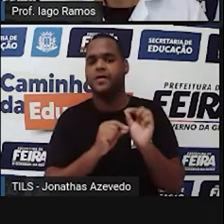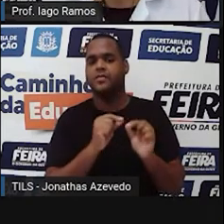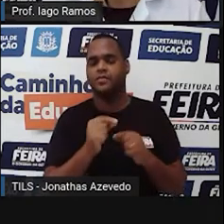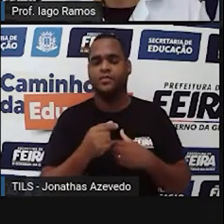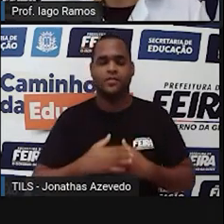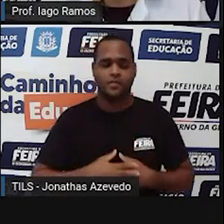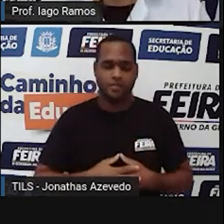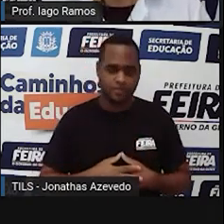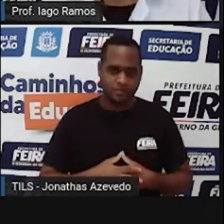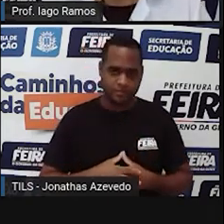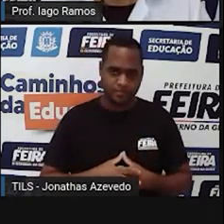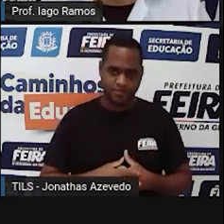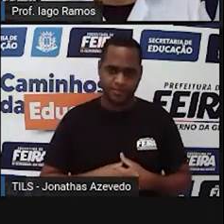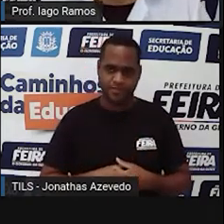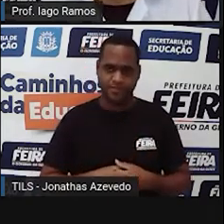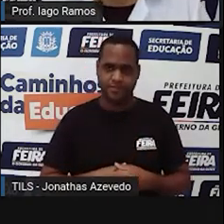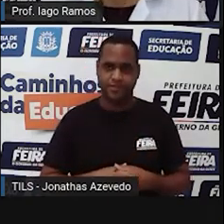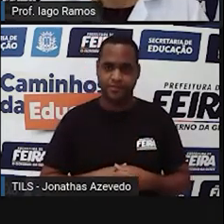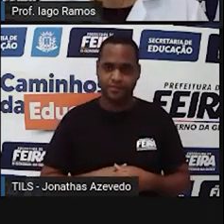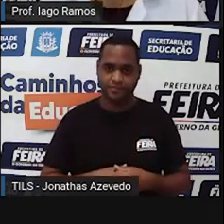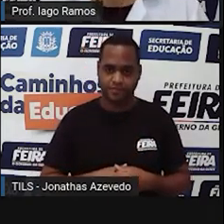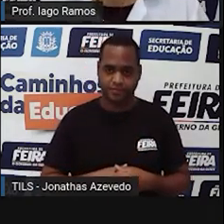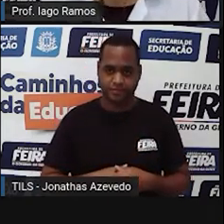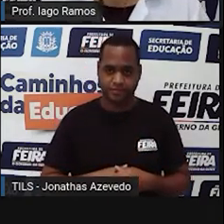Olha só o reloginho aí na tela contando.